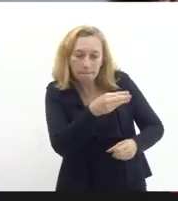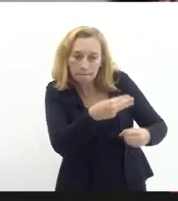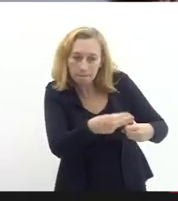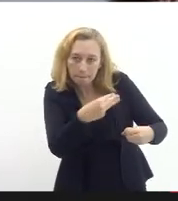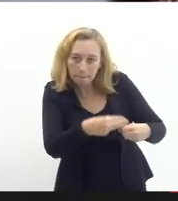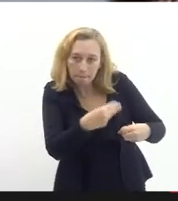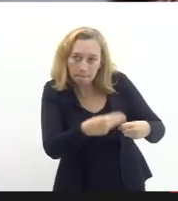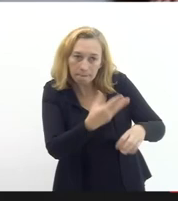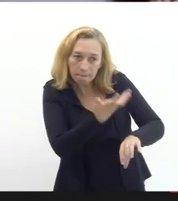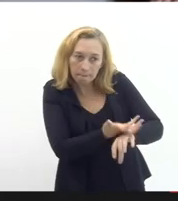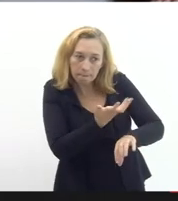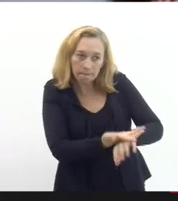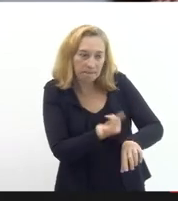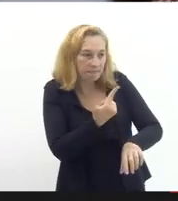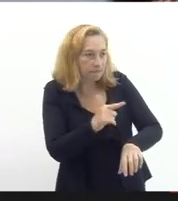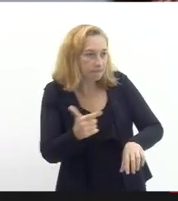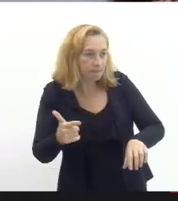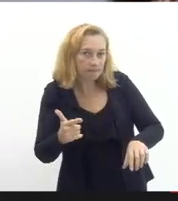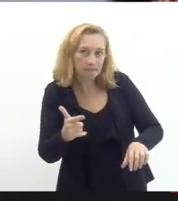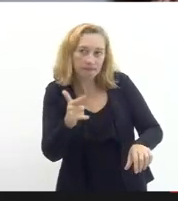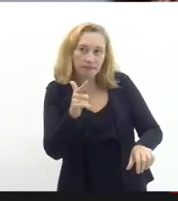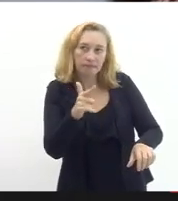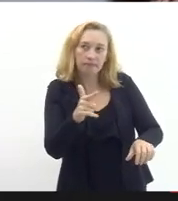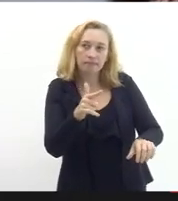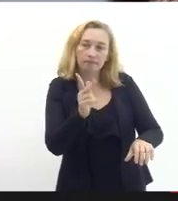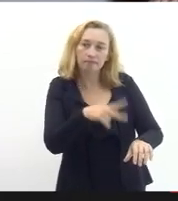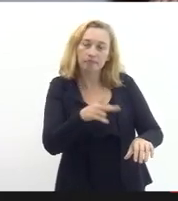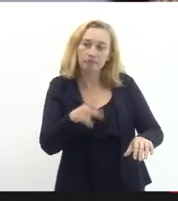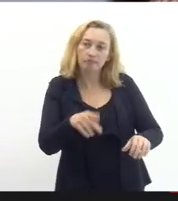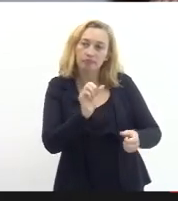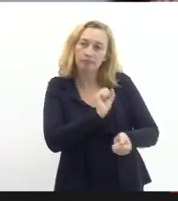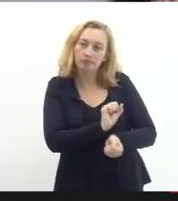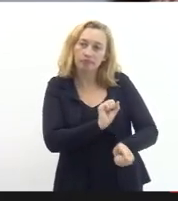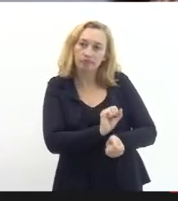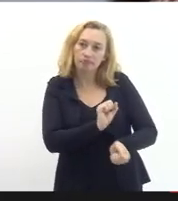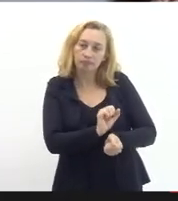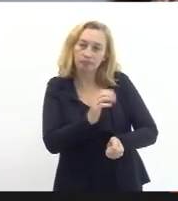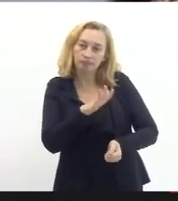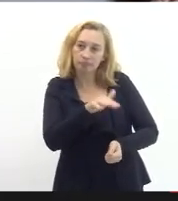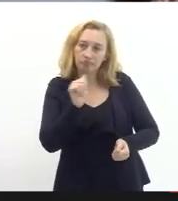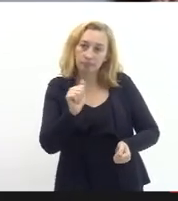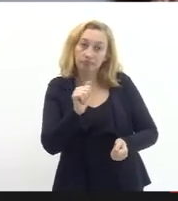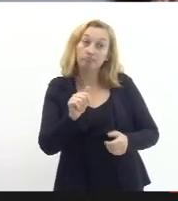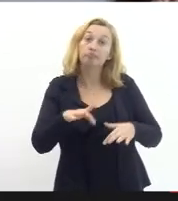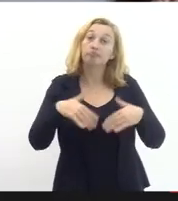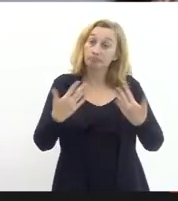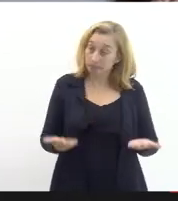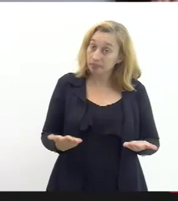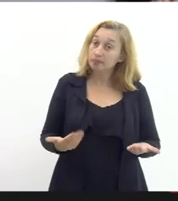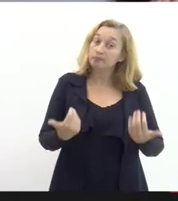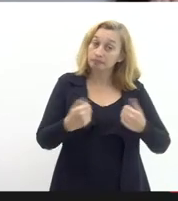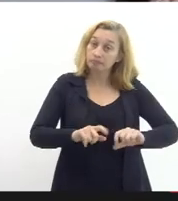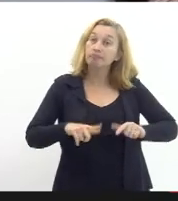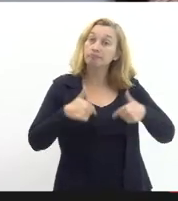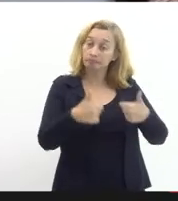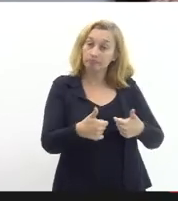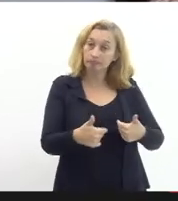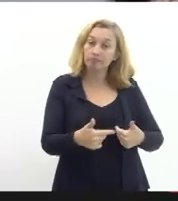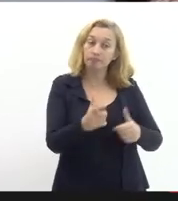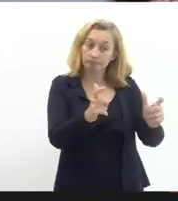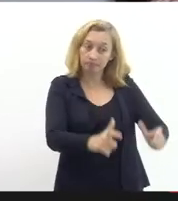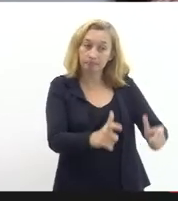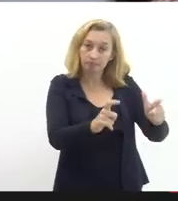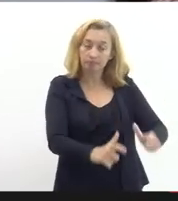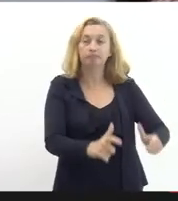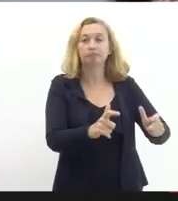a gente já não tem mais cadastro reserva então a gente não pode esperar esgotar um concurso sabendo que para aquela localidade aquela